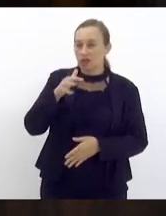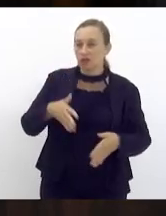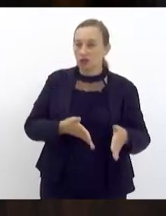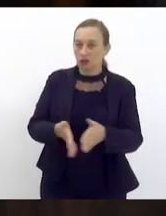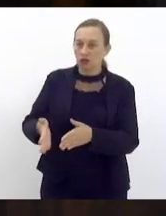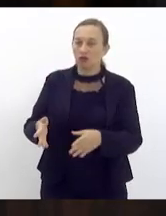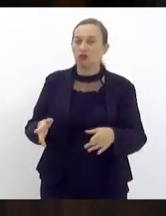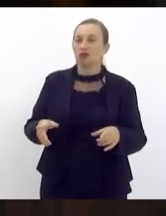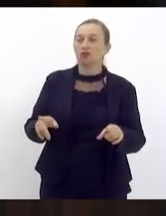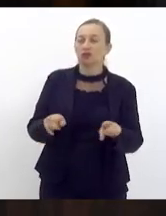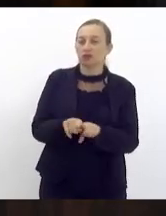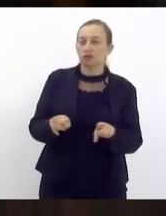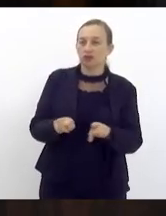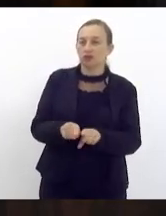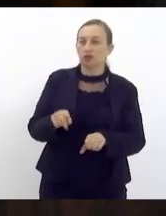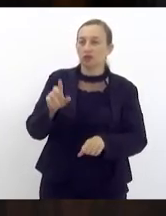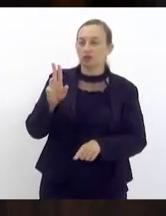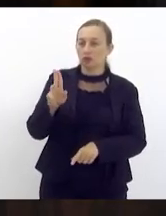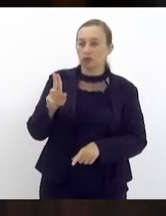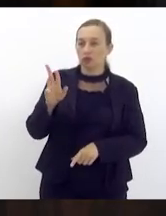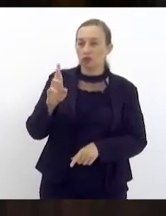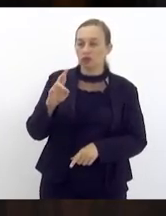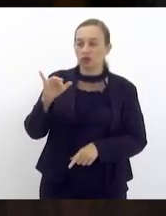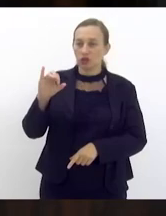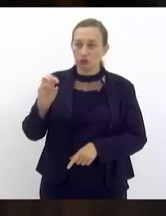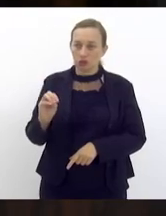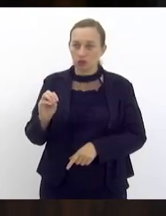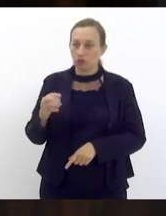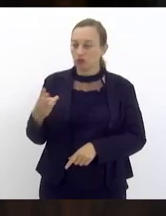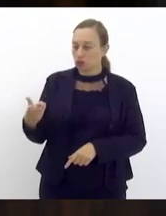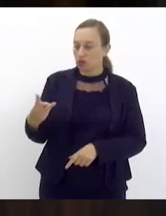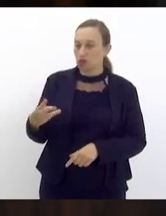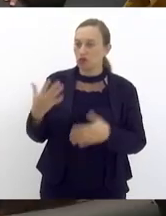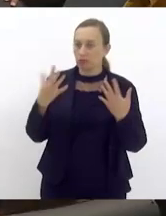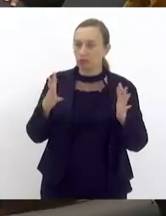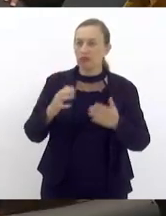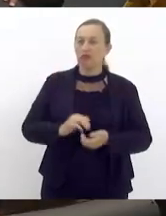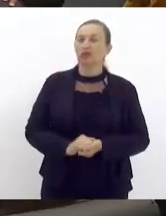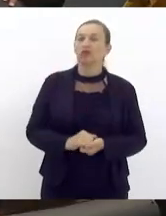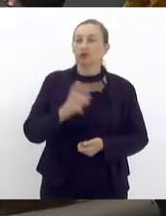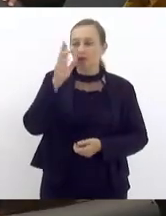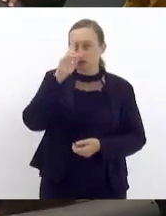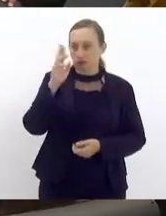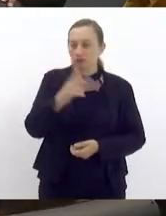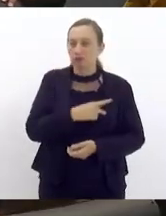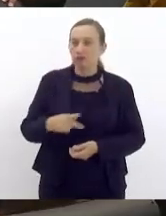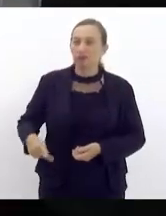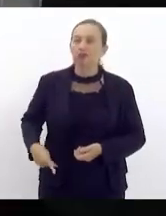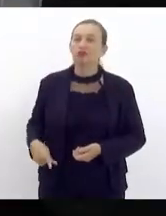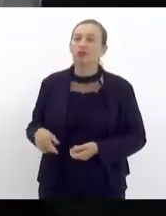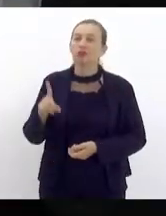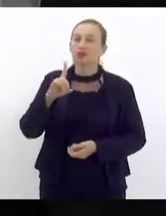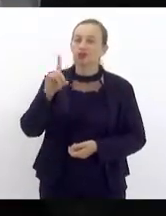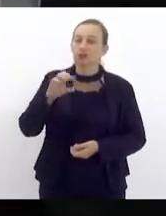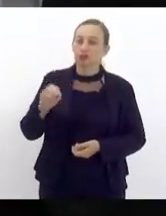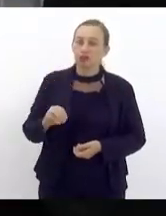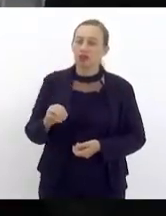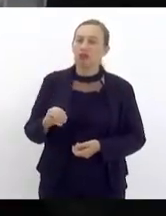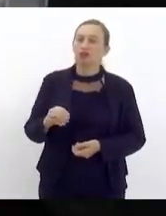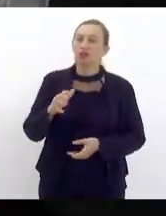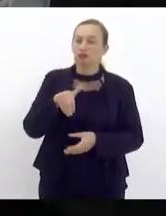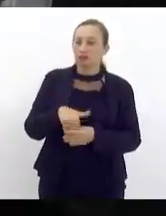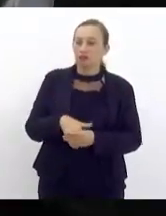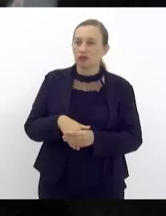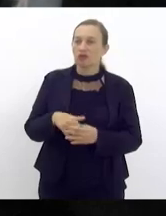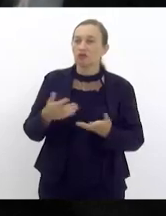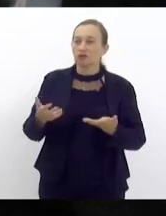também de Trerios parabéns aos três vereadores presentes aqui fala Dionísio senhor presidente declaração de voto eu quero agradecer a todos os